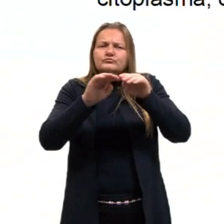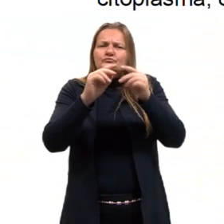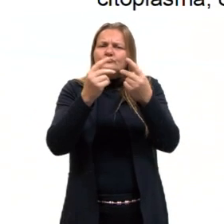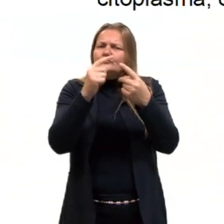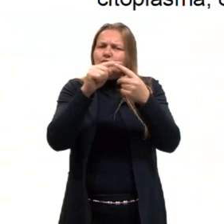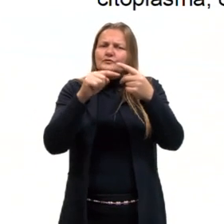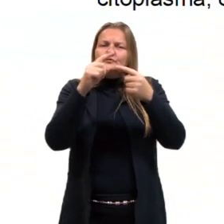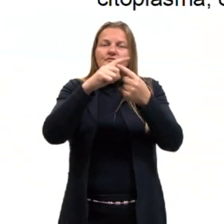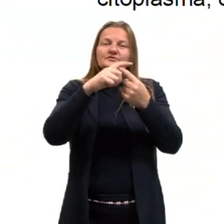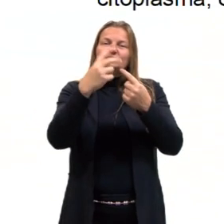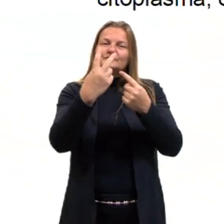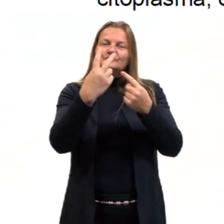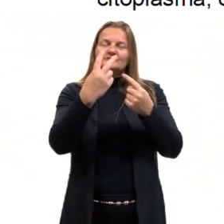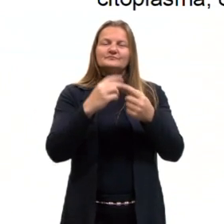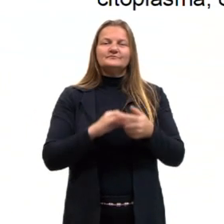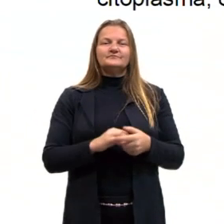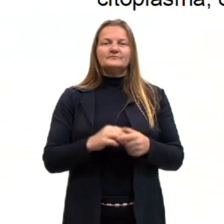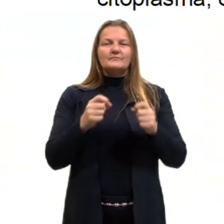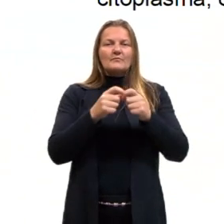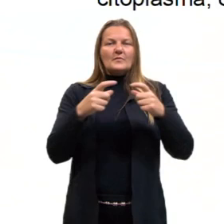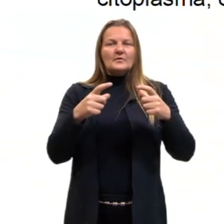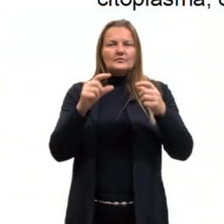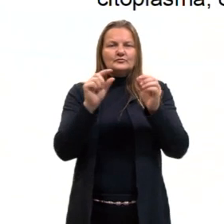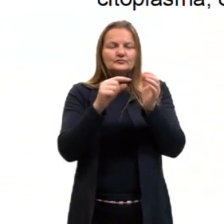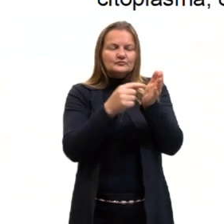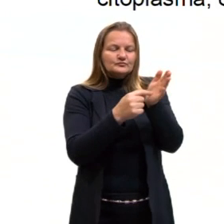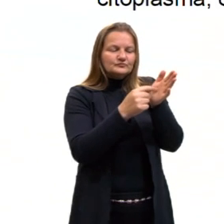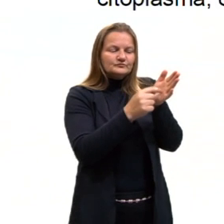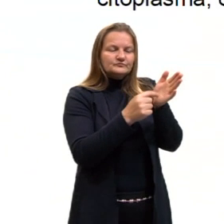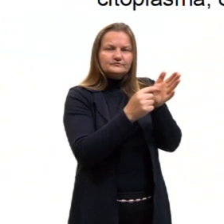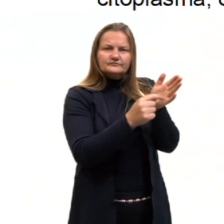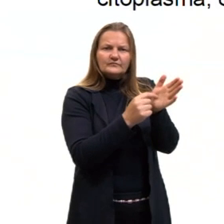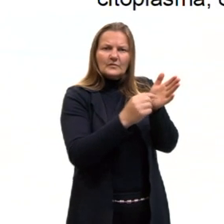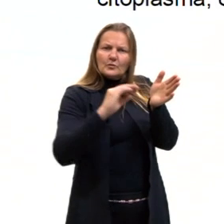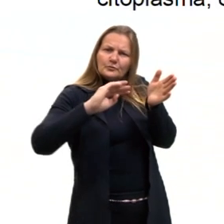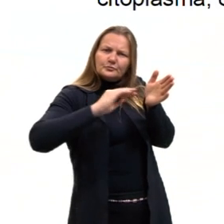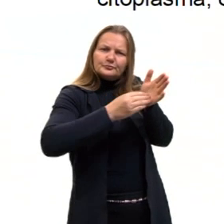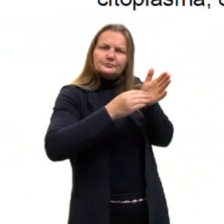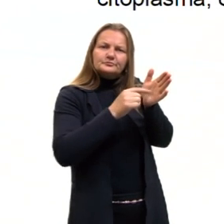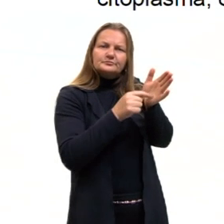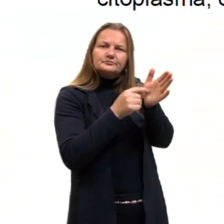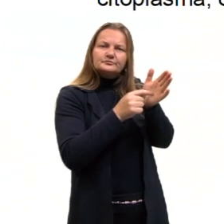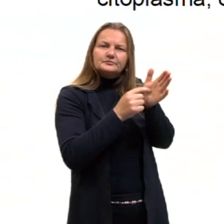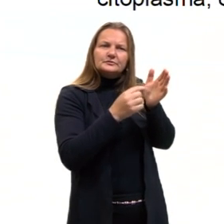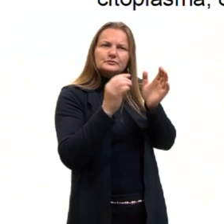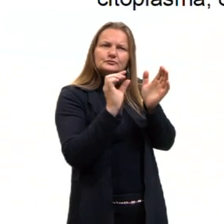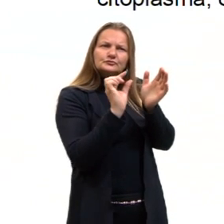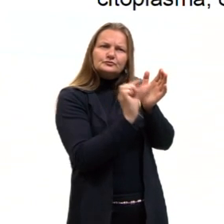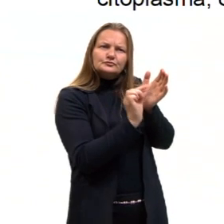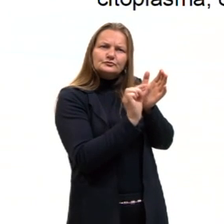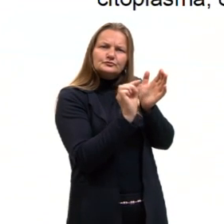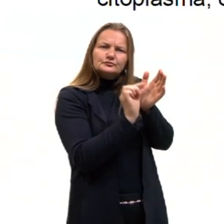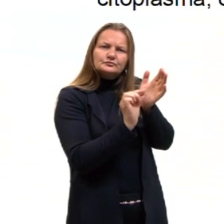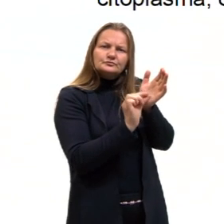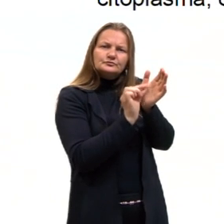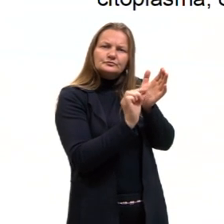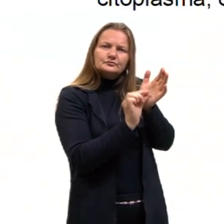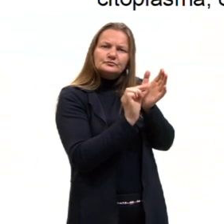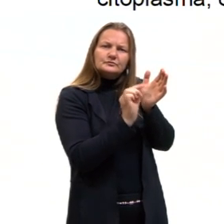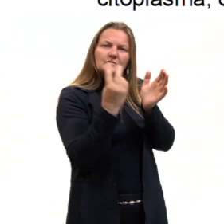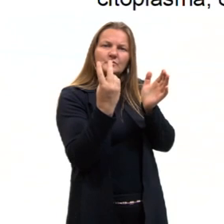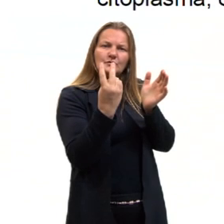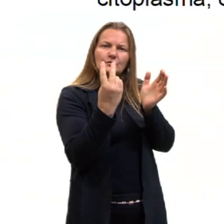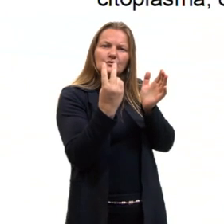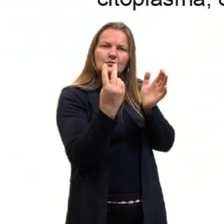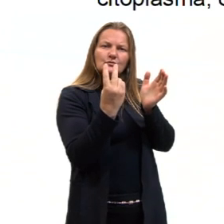Uma subunidade maior que se encaixa na subunidade menor. E essas duas